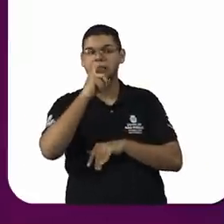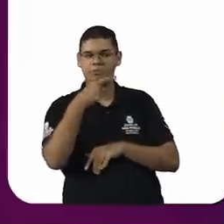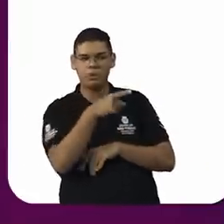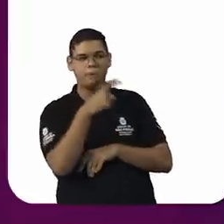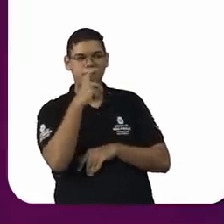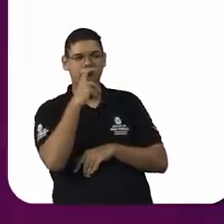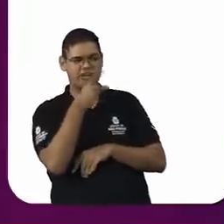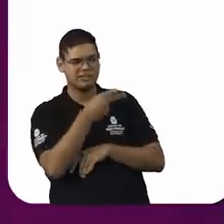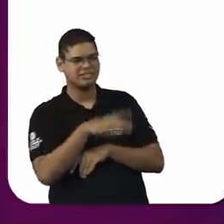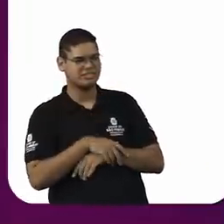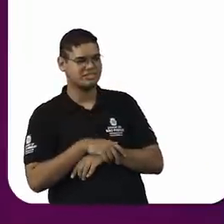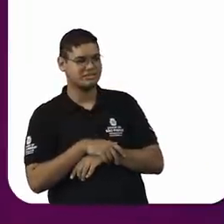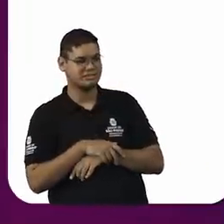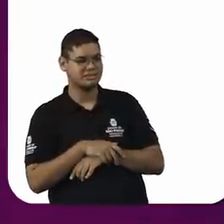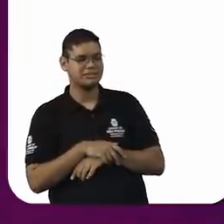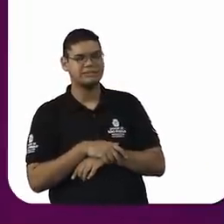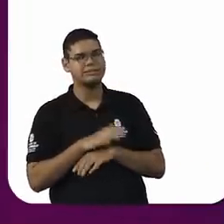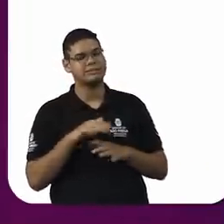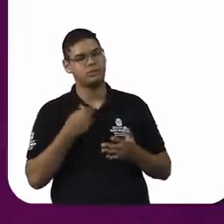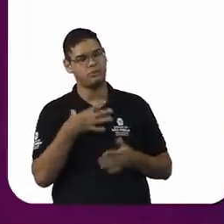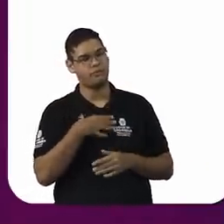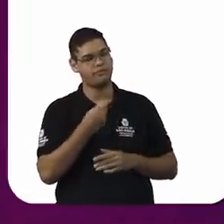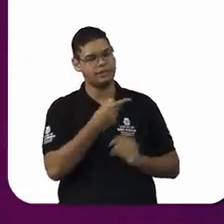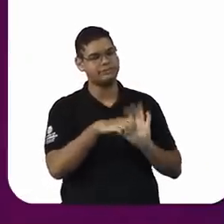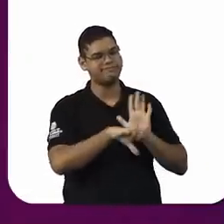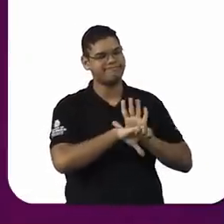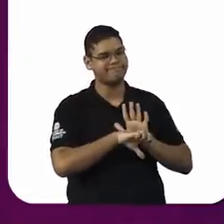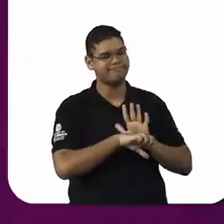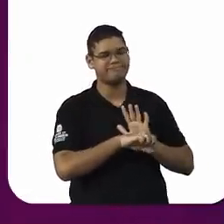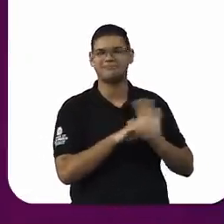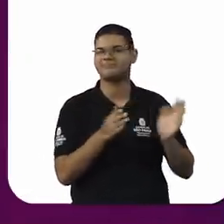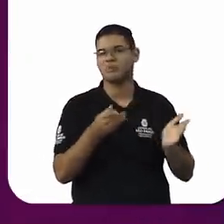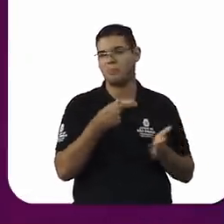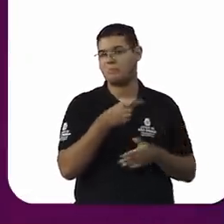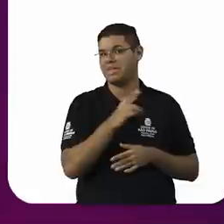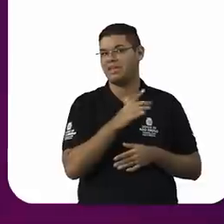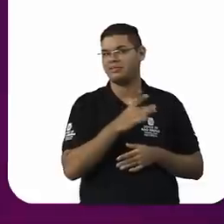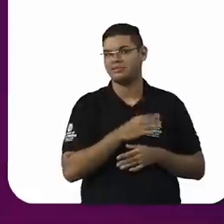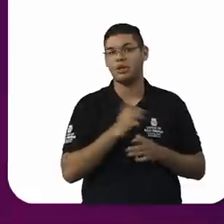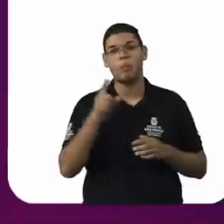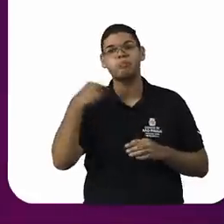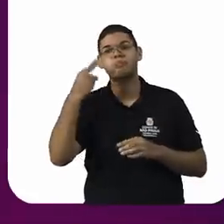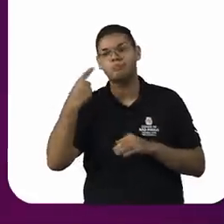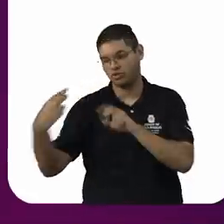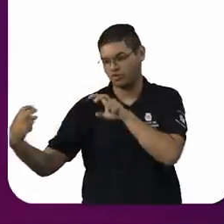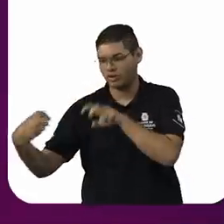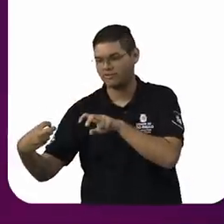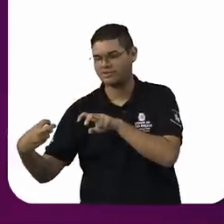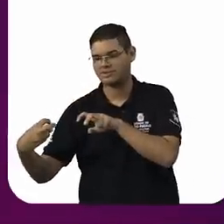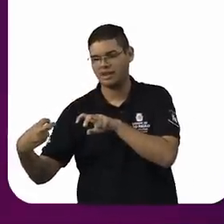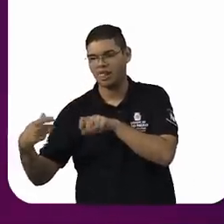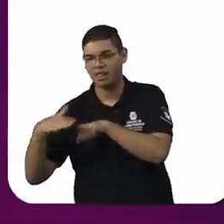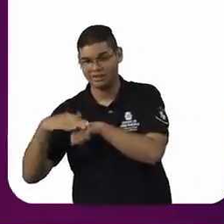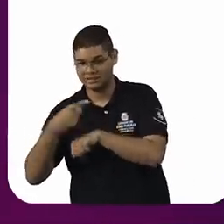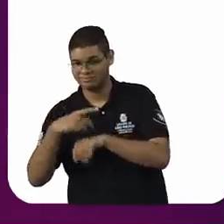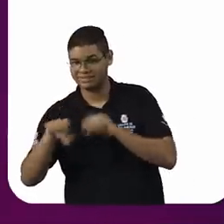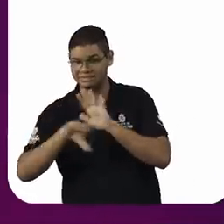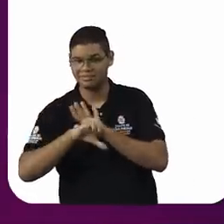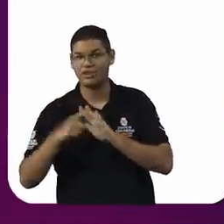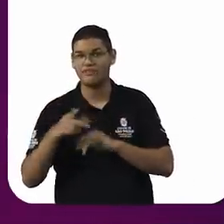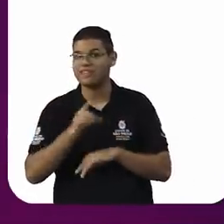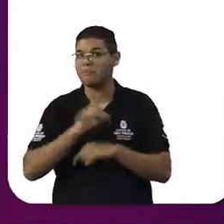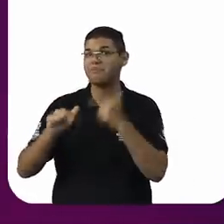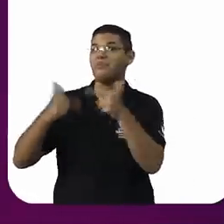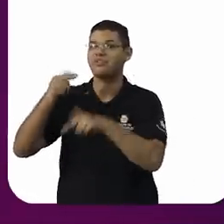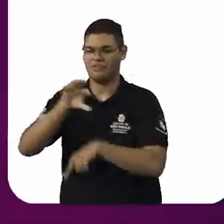de muita conversa que ele vai dizer para o advogado, não, fui eu mesmo e me defende, então, é a mesma coisa, o racista, ele não quer,